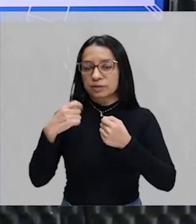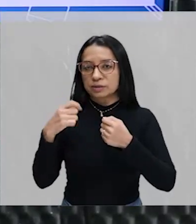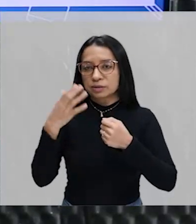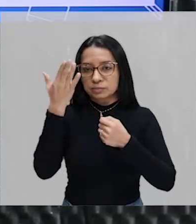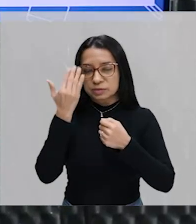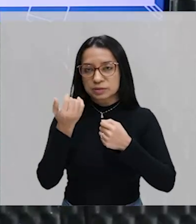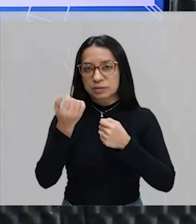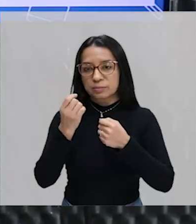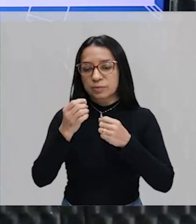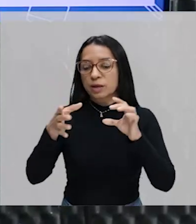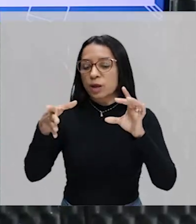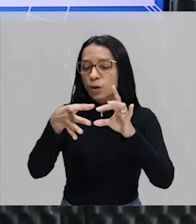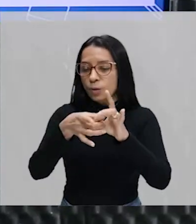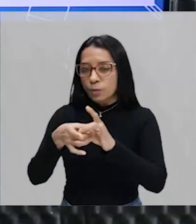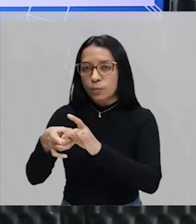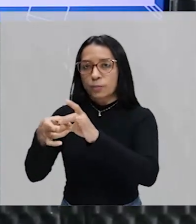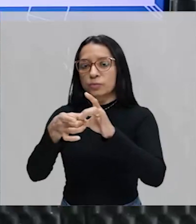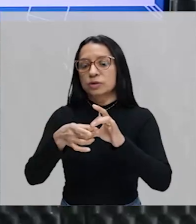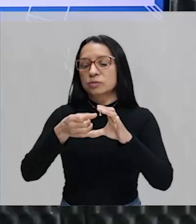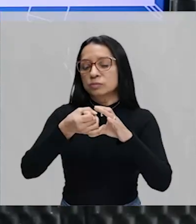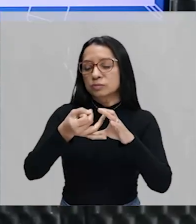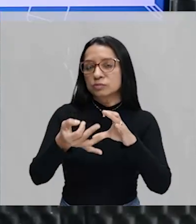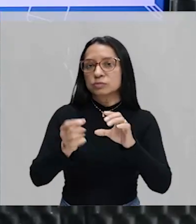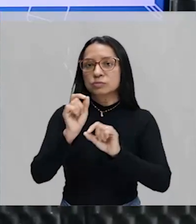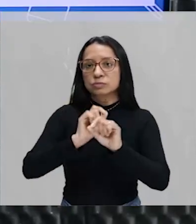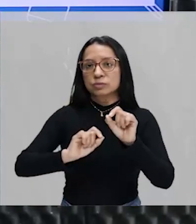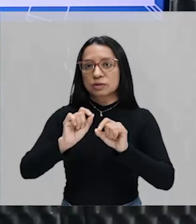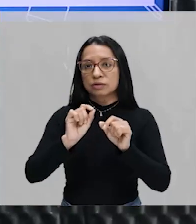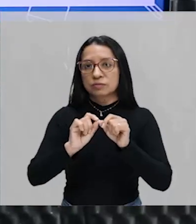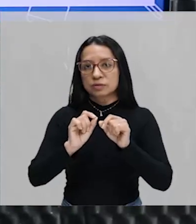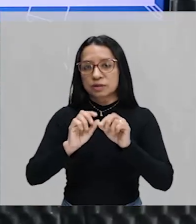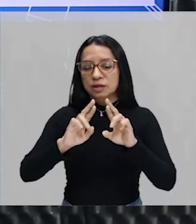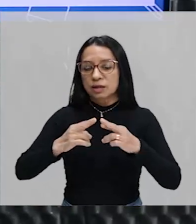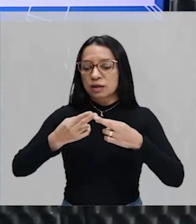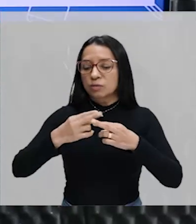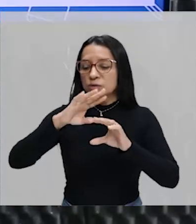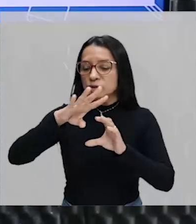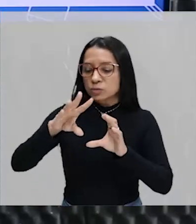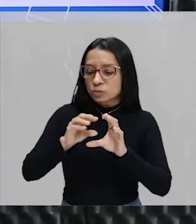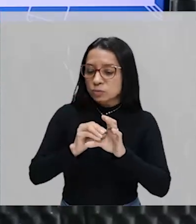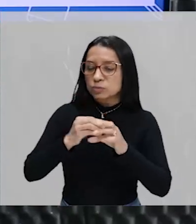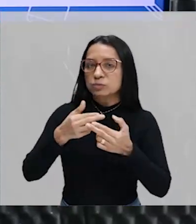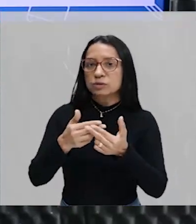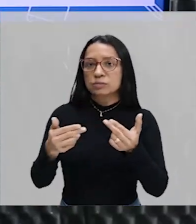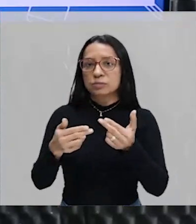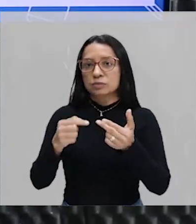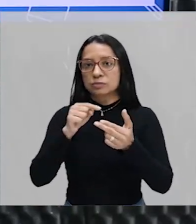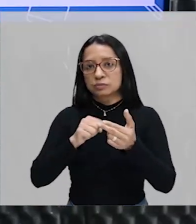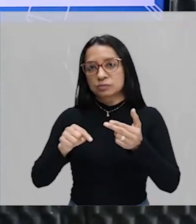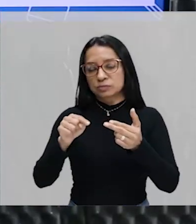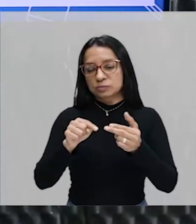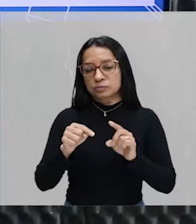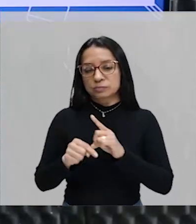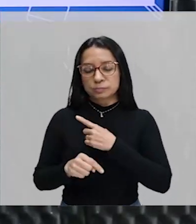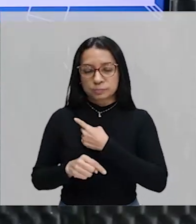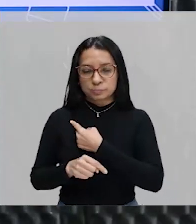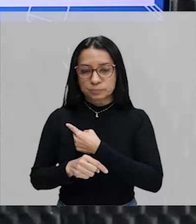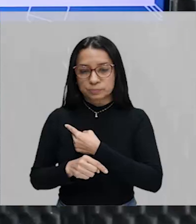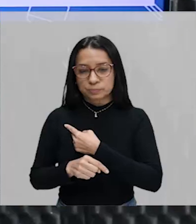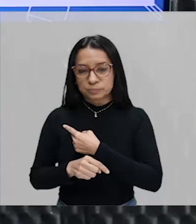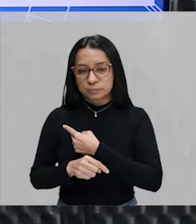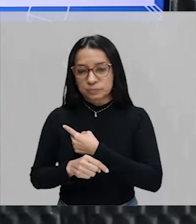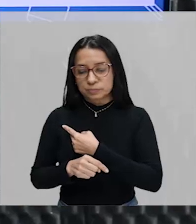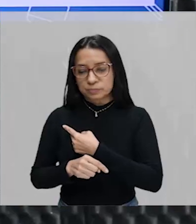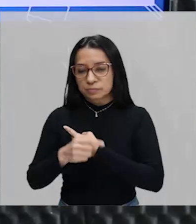identificar a união entre conjuntos, o que que nós vamos fazer? Reunir todos os elementos, dois conjuntos dados. No caso aqui, né,